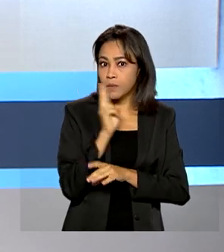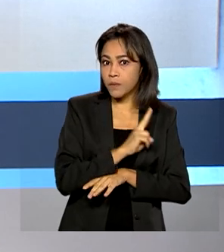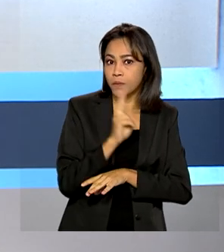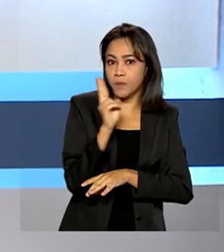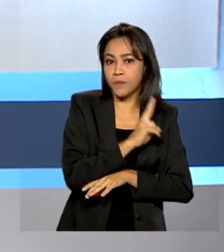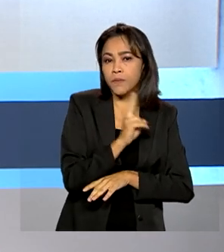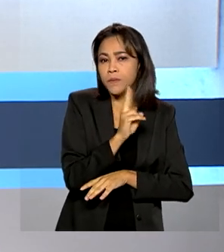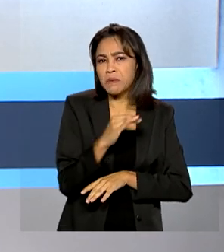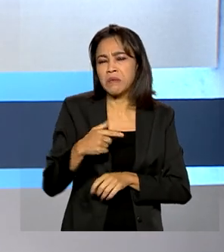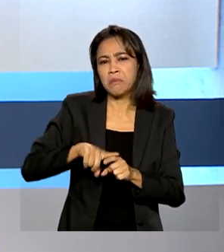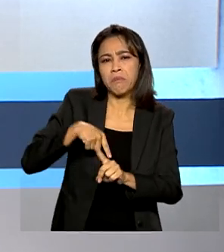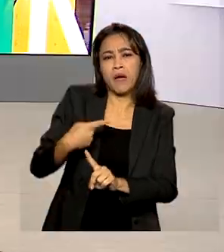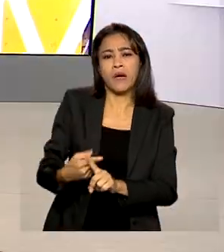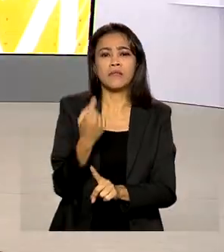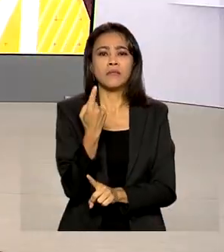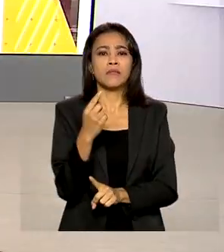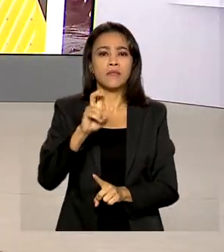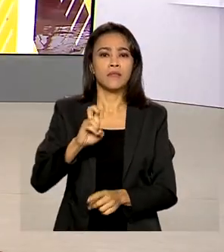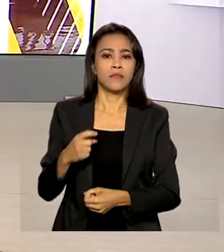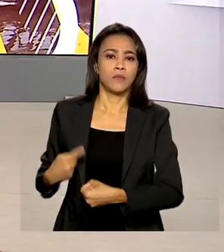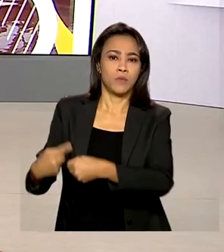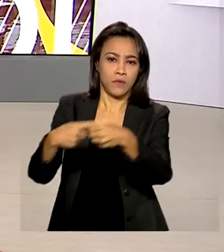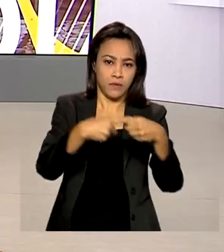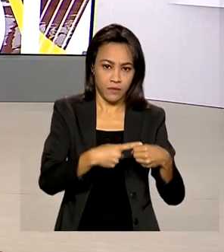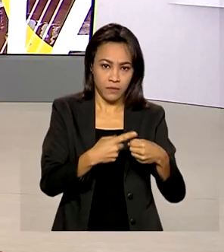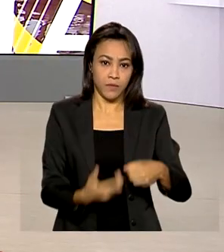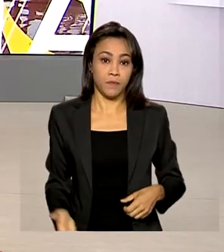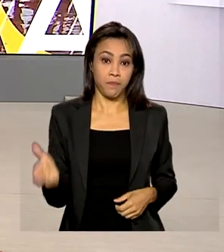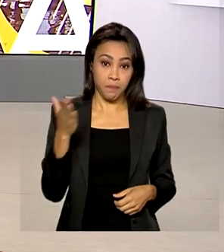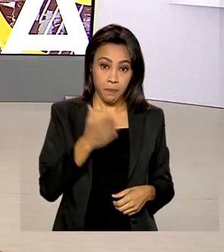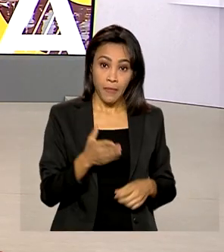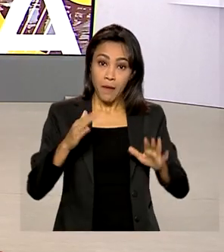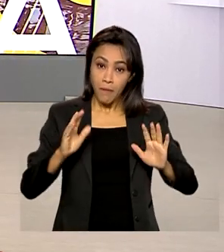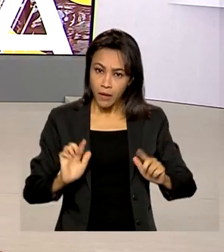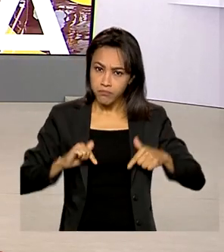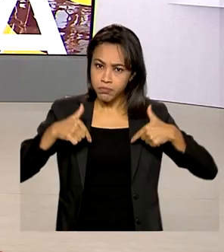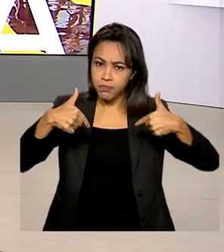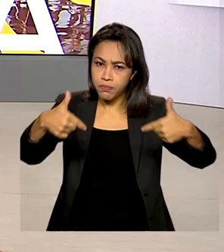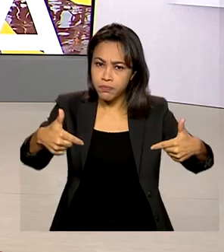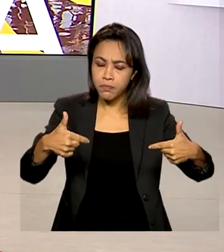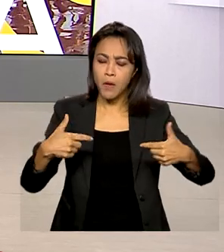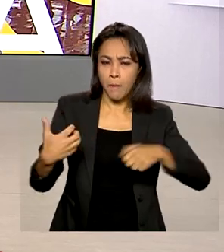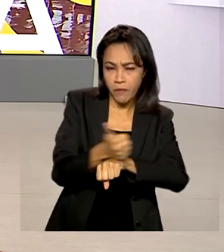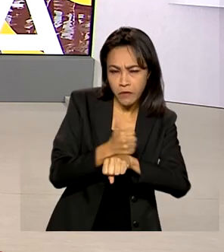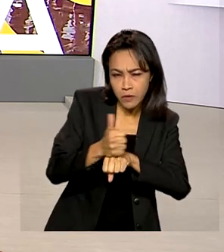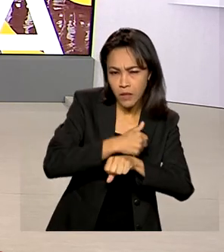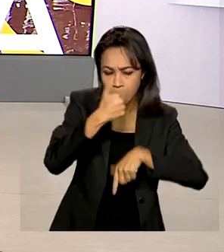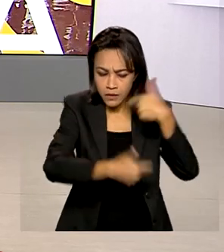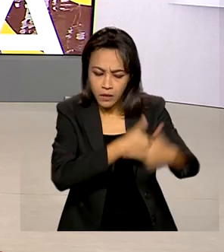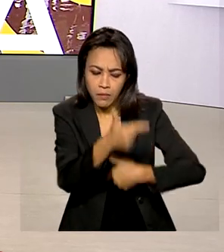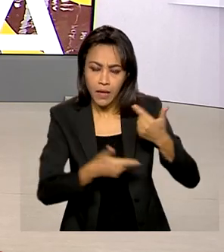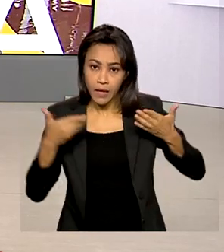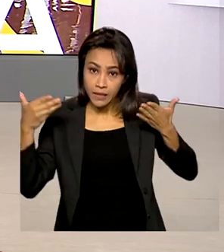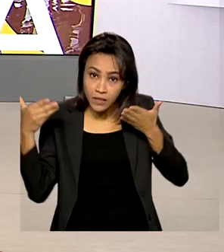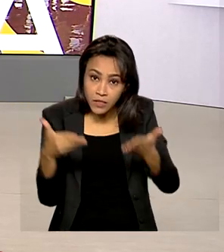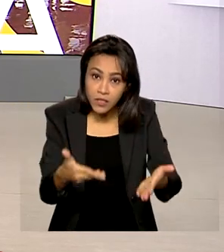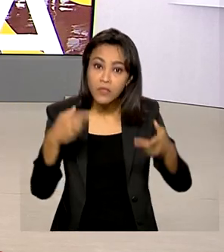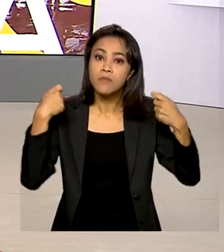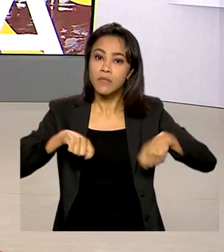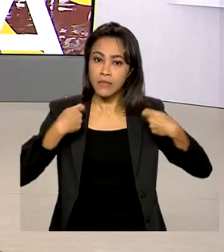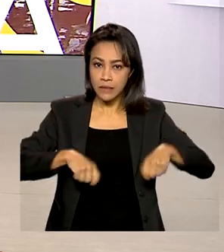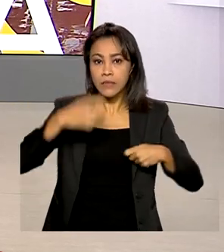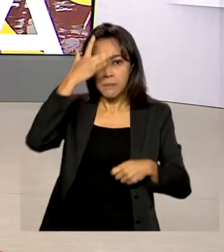em mais 15 municípios. Para atuar em situações de emergência como esta, é preciso sempre ter